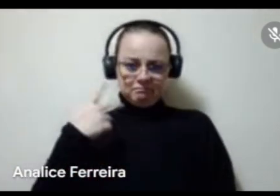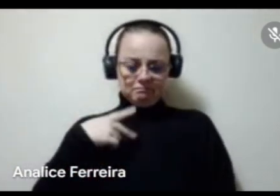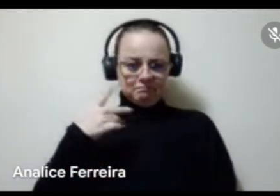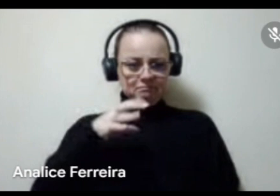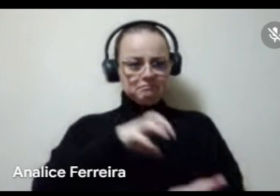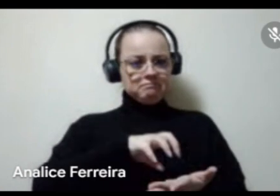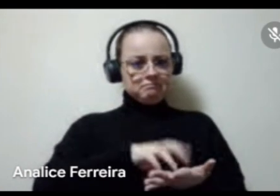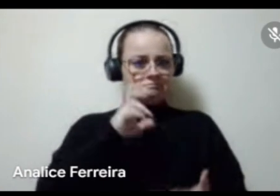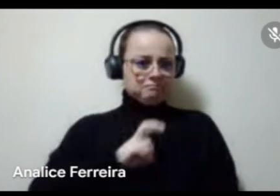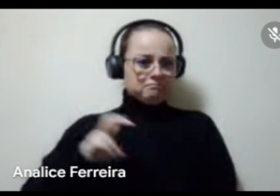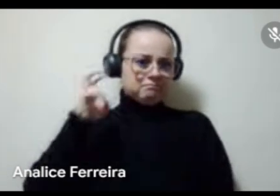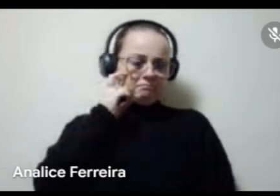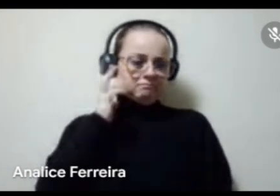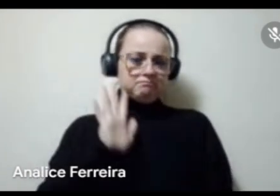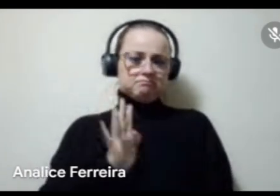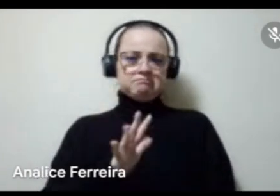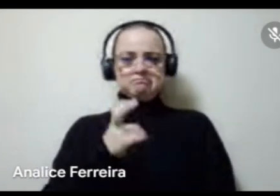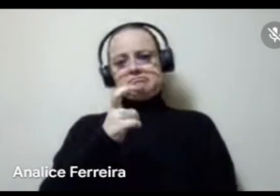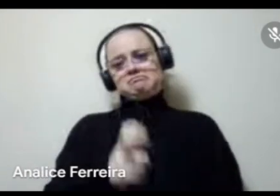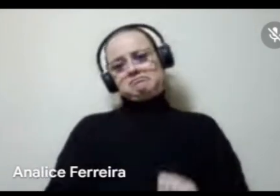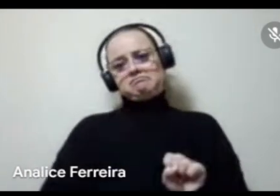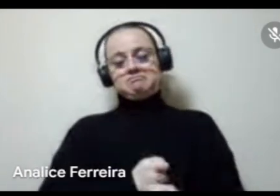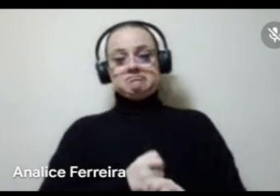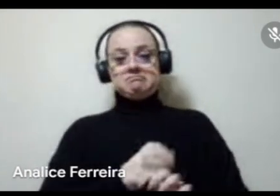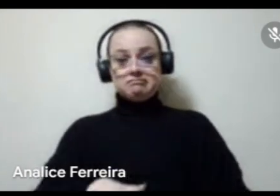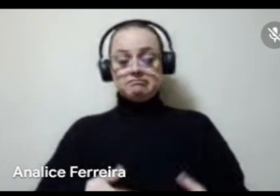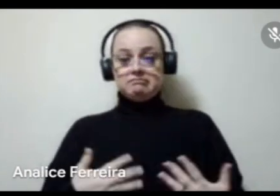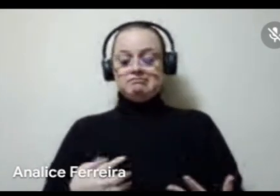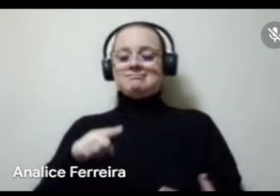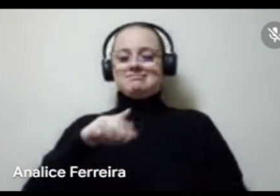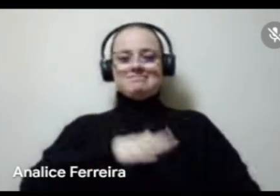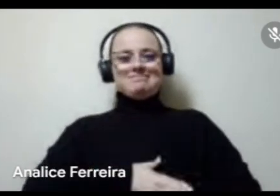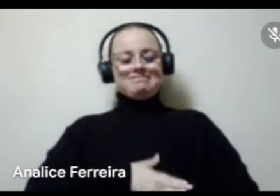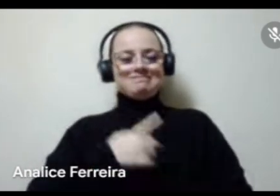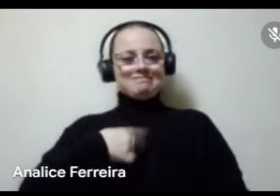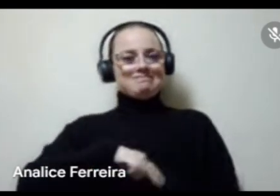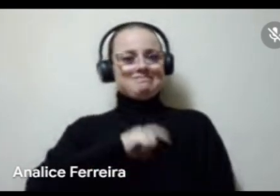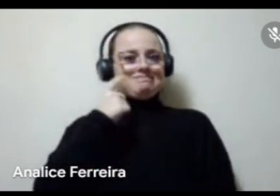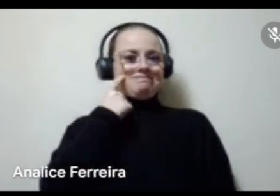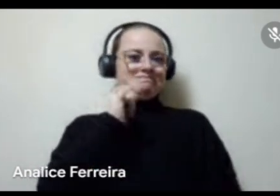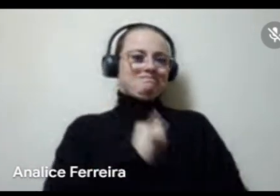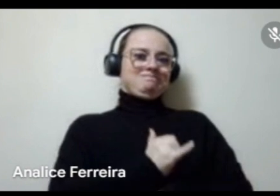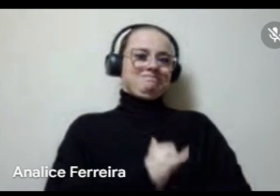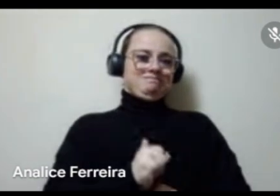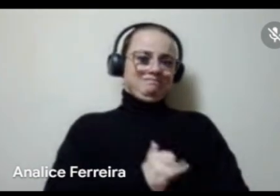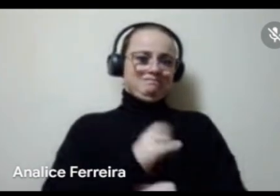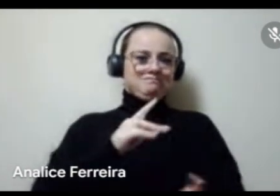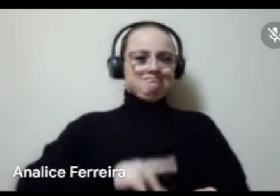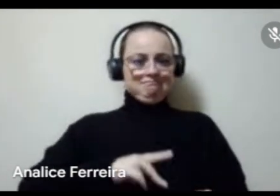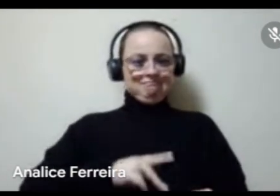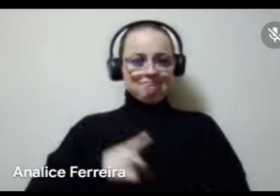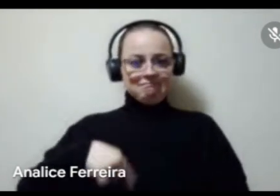cultural de pelo menos cinco anos, e aí é o momento de pensarmos ações estratégicas realmente, que é algo que eu